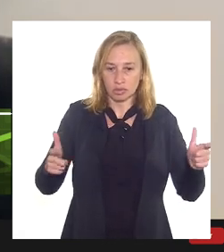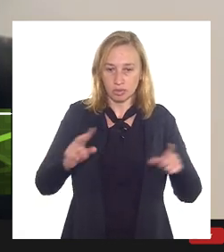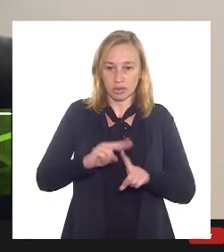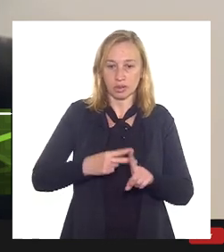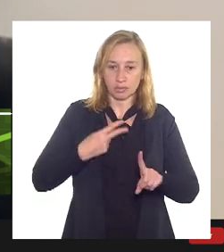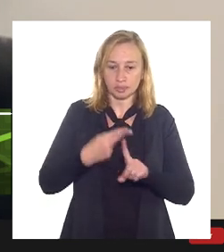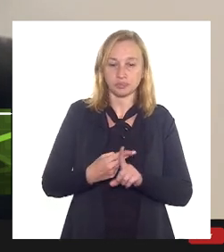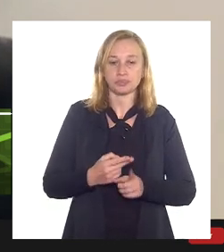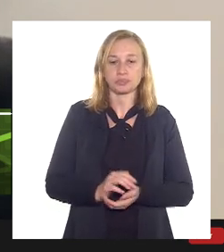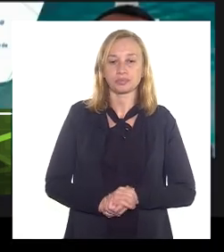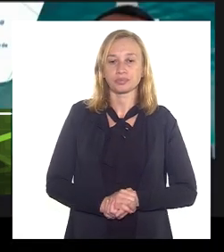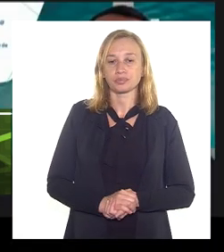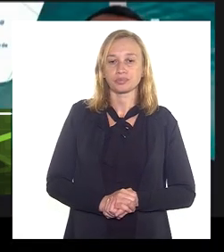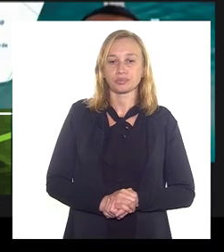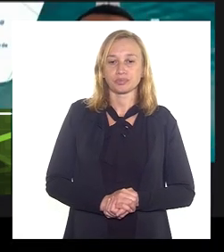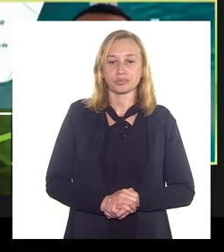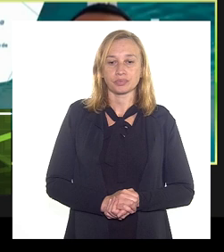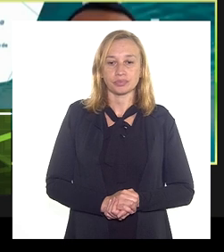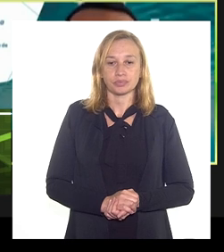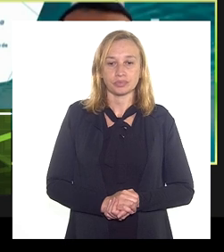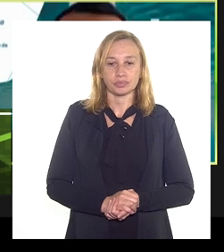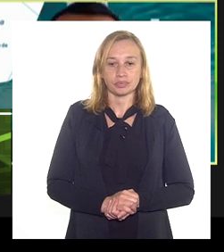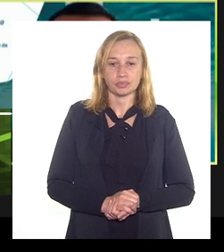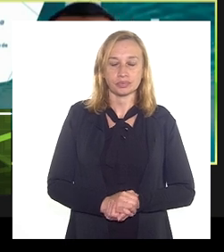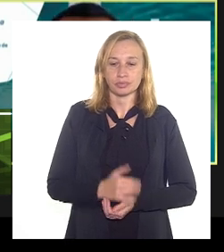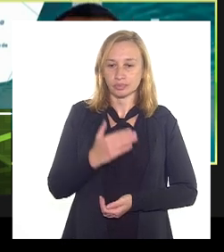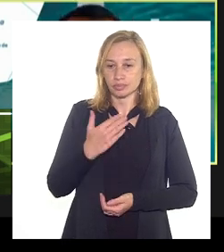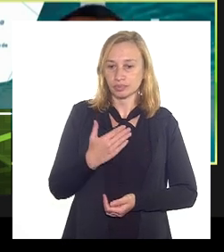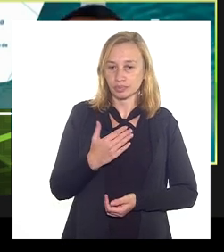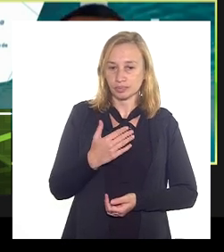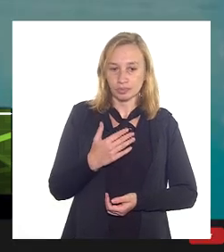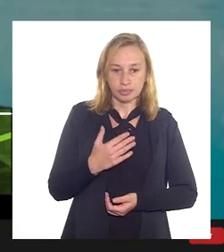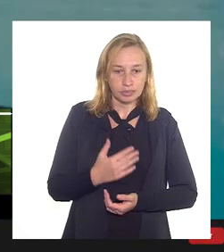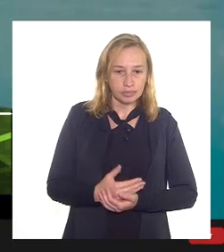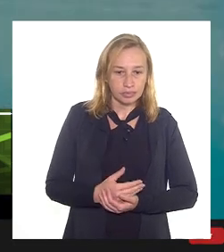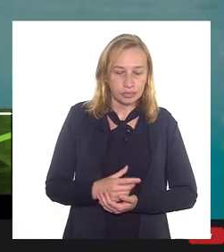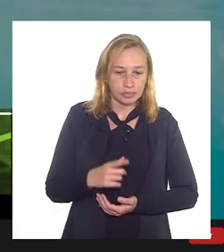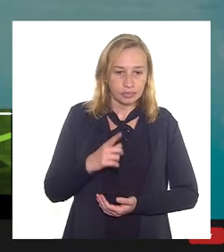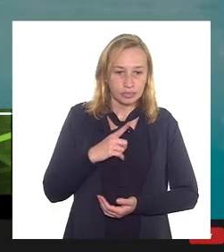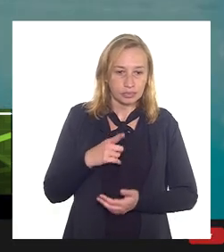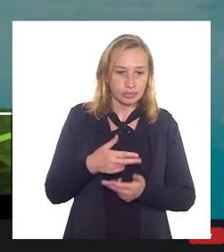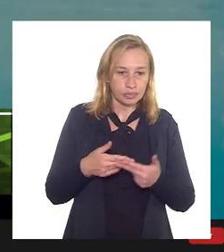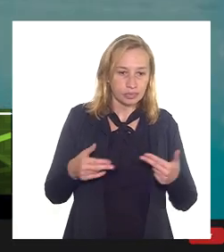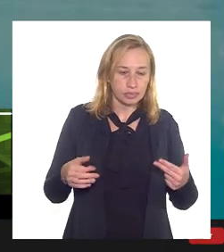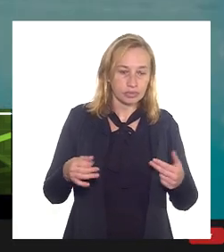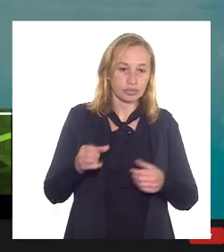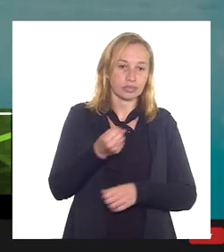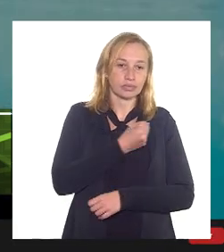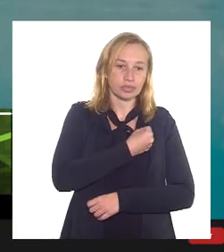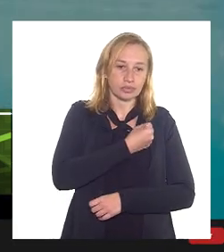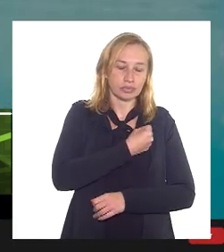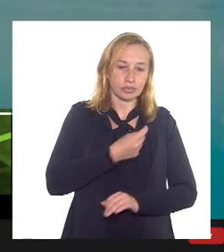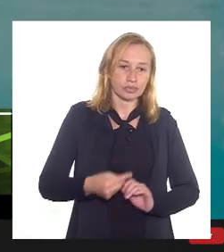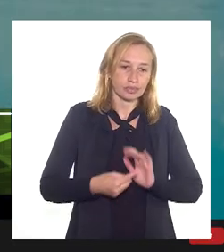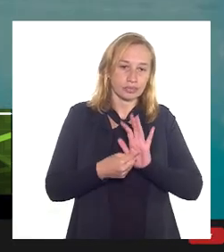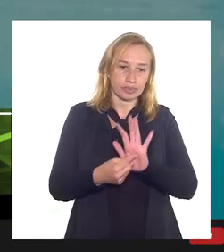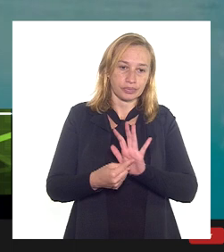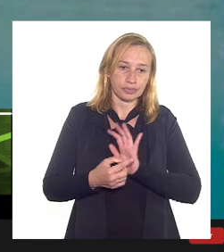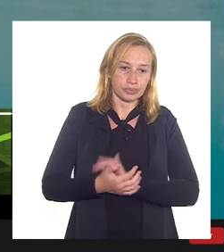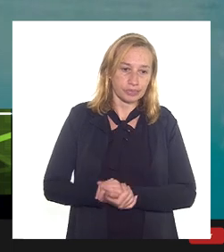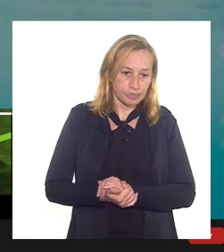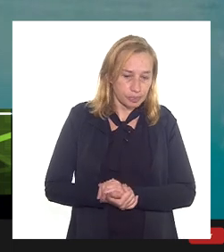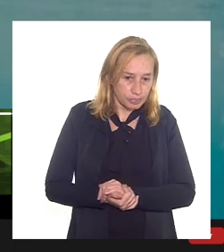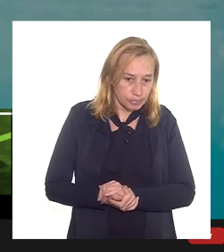aqui para me complementar tá bom obrigado exatamente isso a gente tem uma série de unidades sentando agora no período aí do